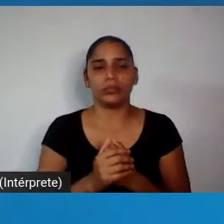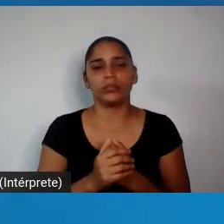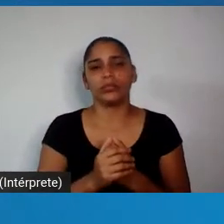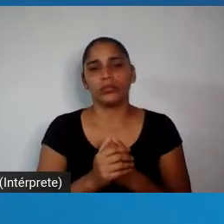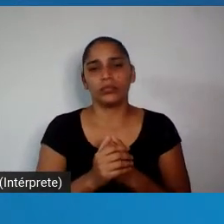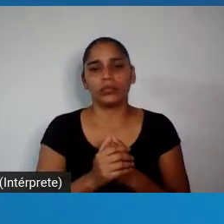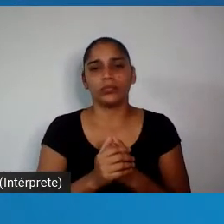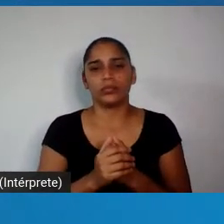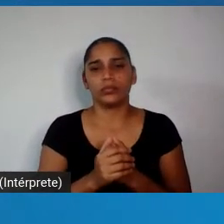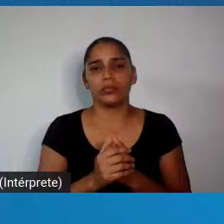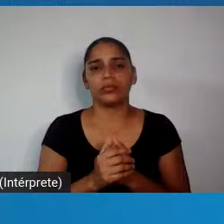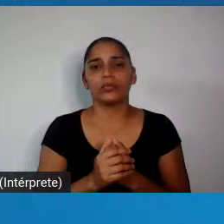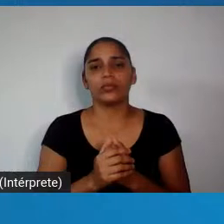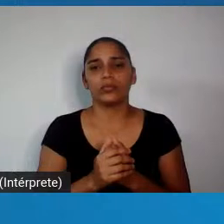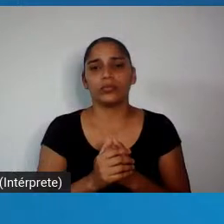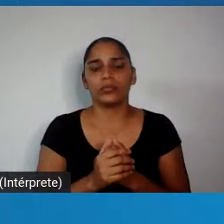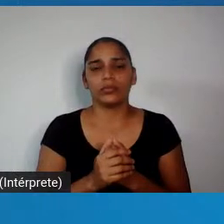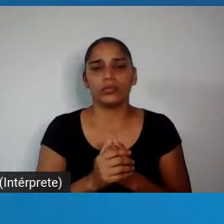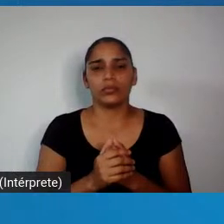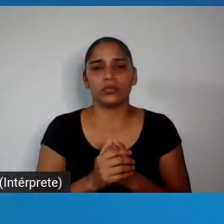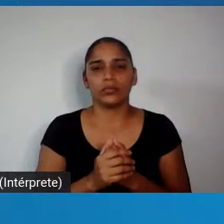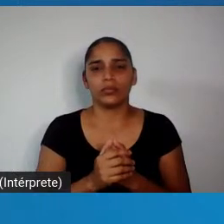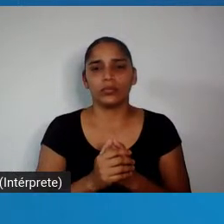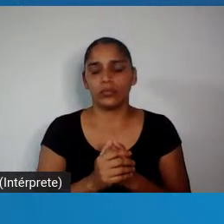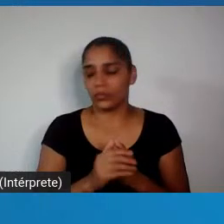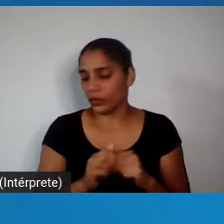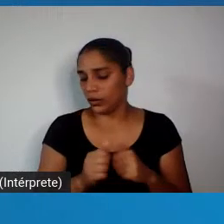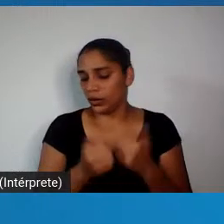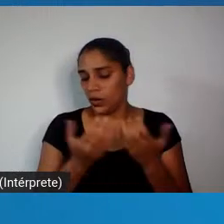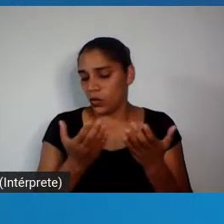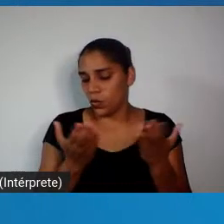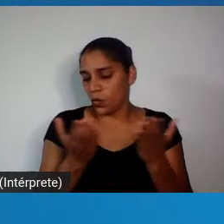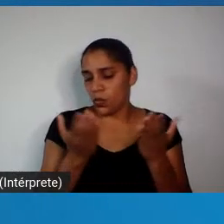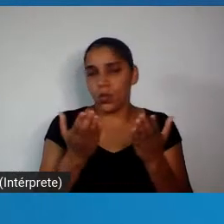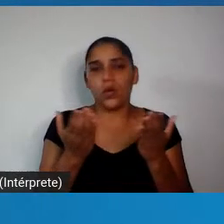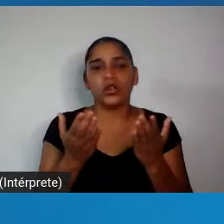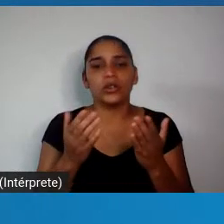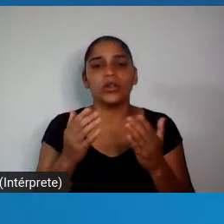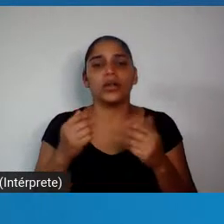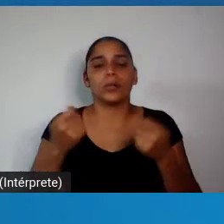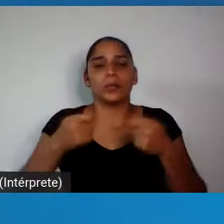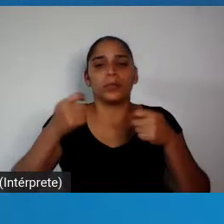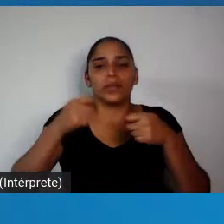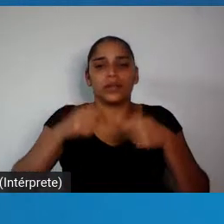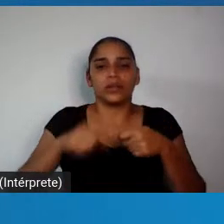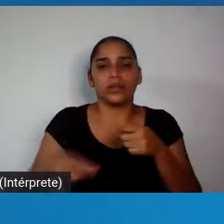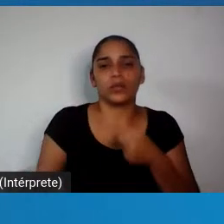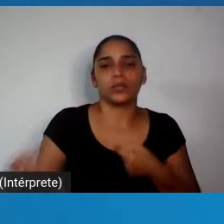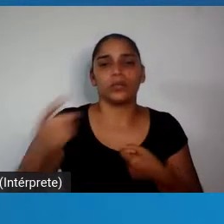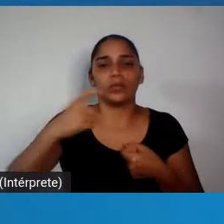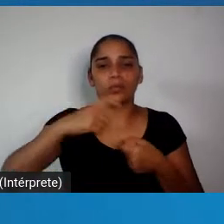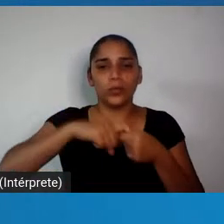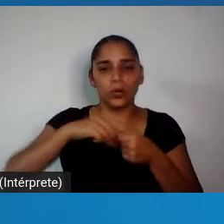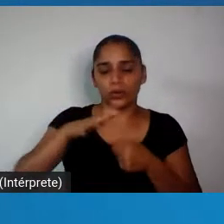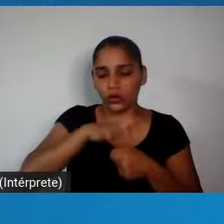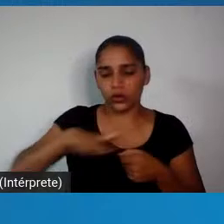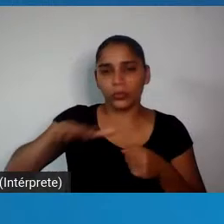sem a retomada desse espaço, sem a retomada do destino do Brasil nas mãos dos brasileiros,